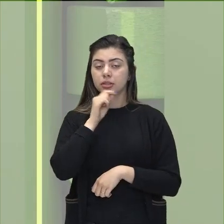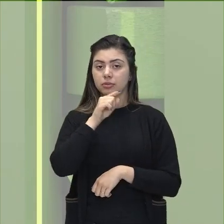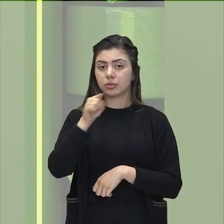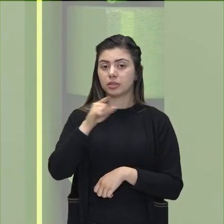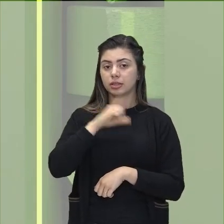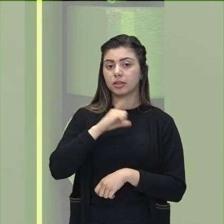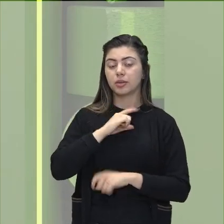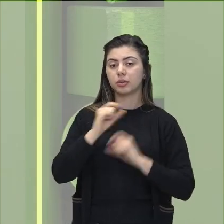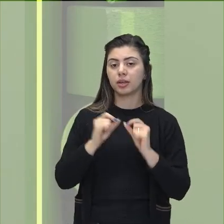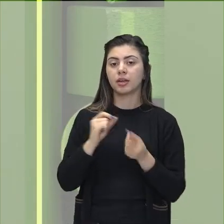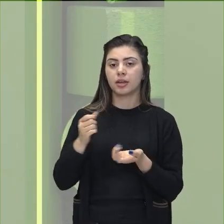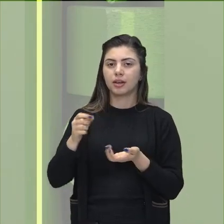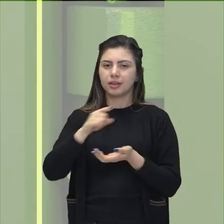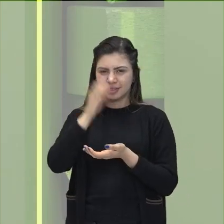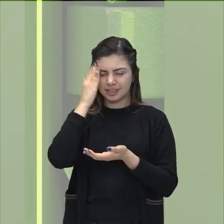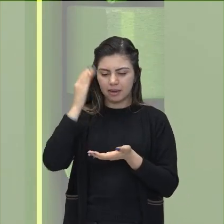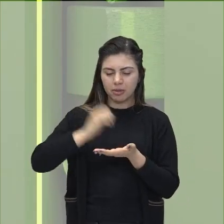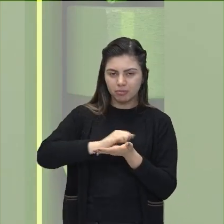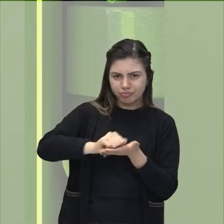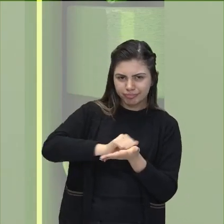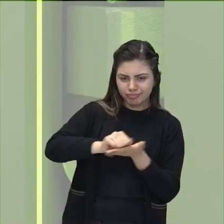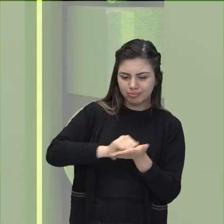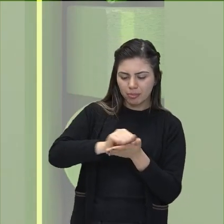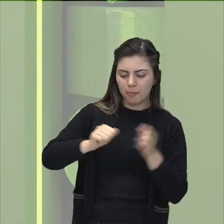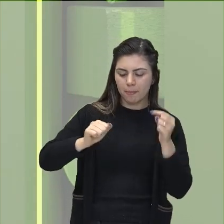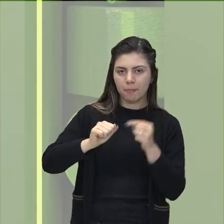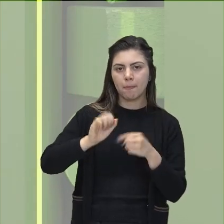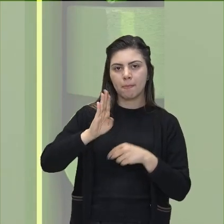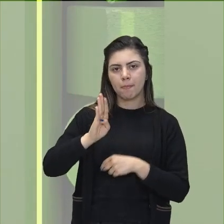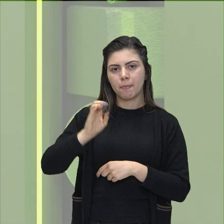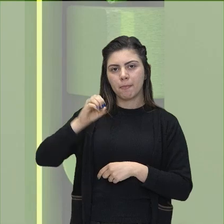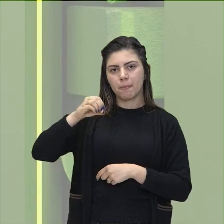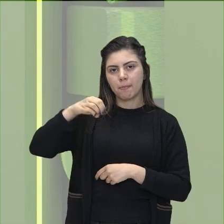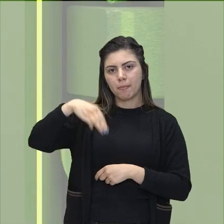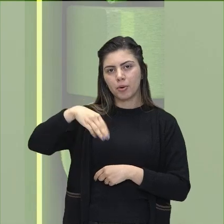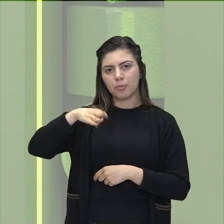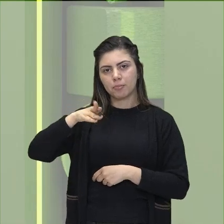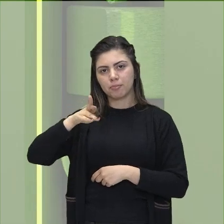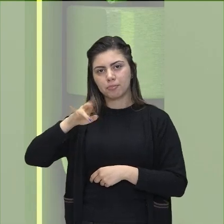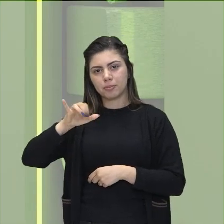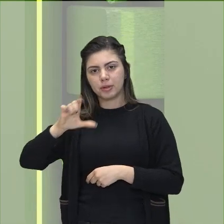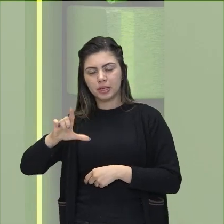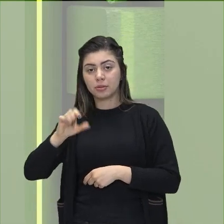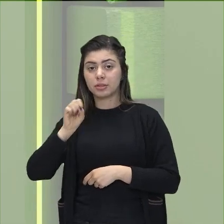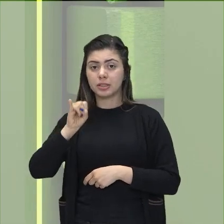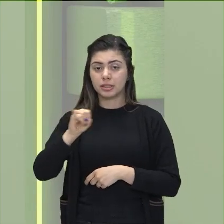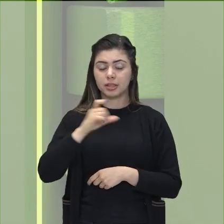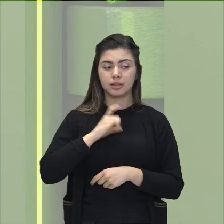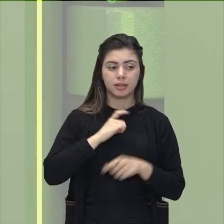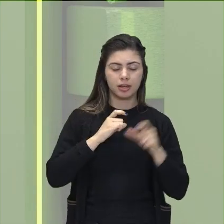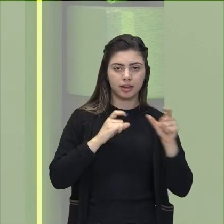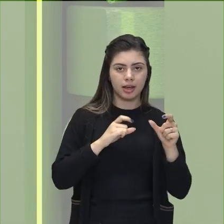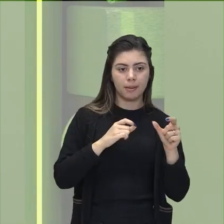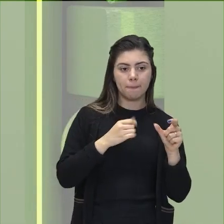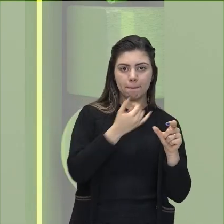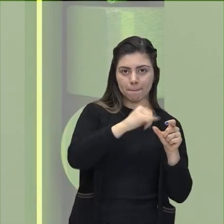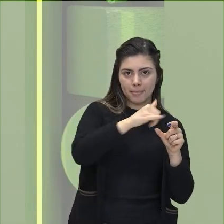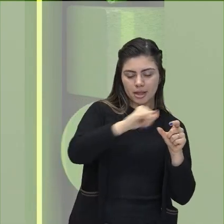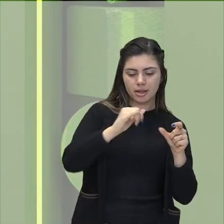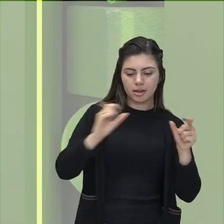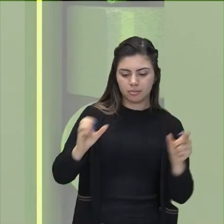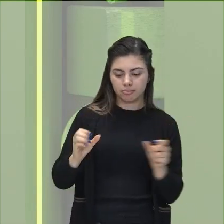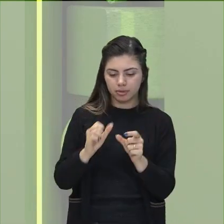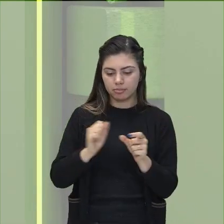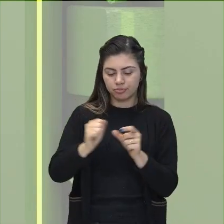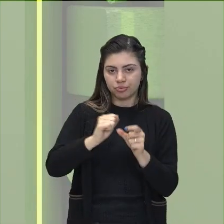e ligar nos polos de uma pilha ou de uma bateria como essa, esse bombril ele pega fogo, só ali com 9 volts. Imagina você com 110